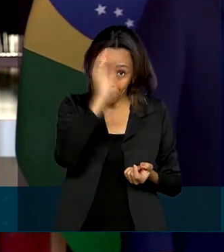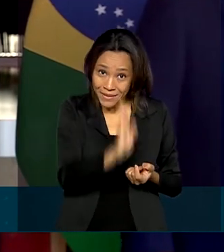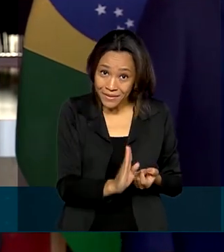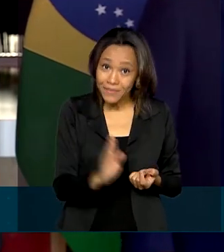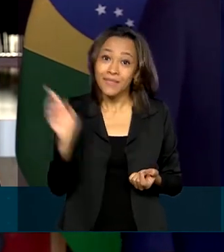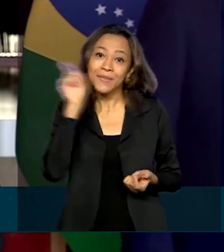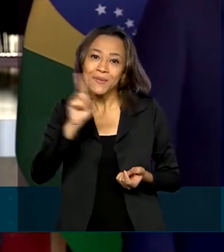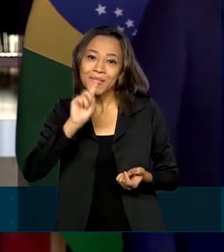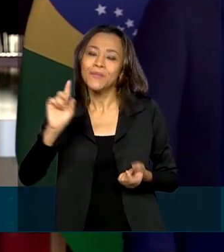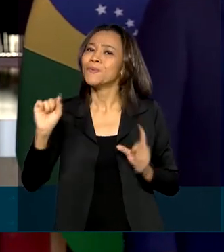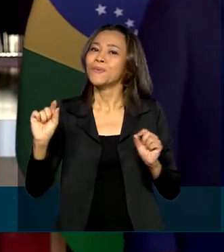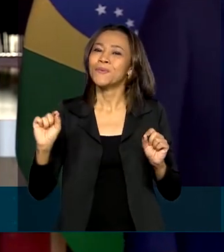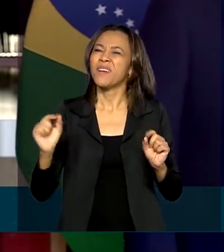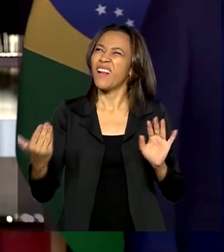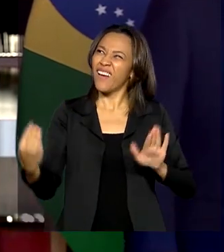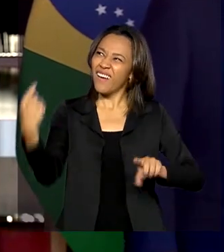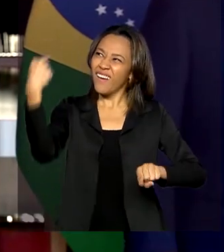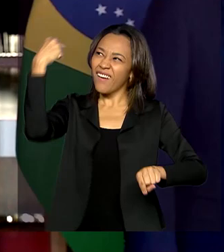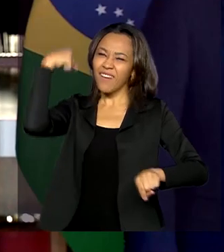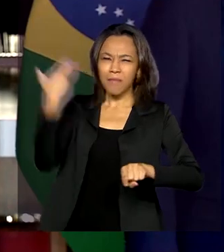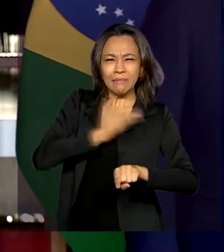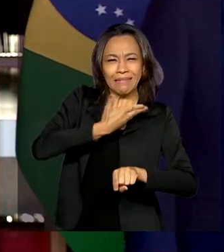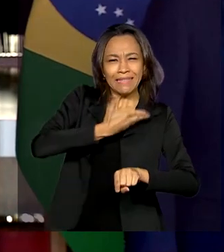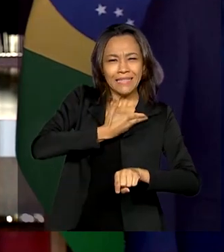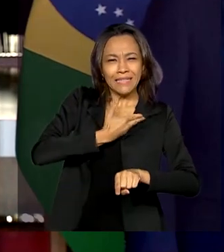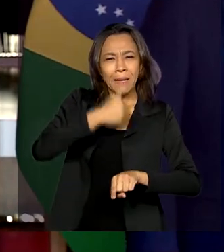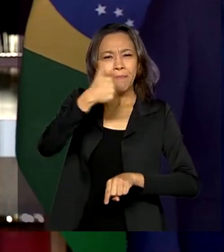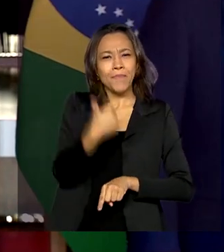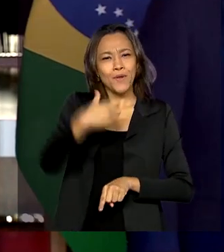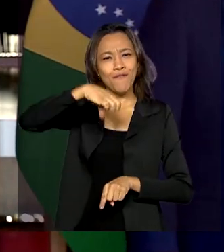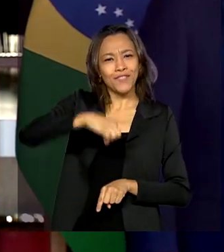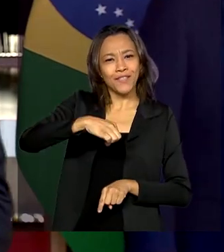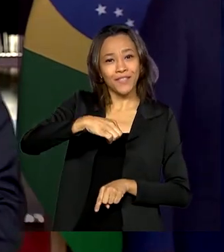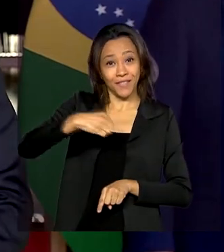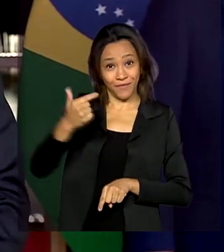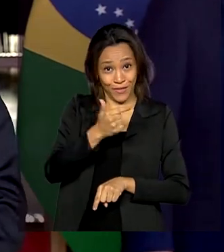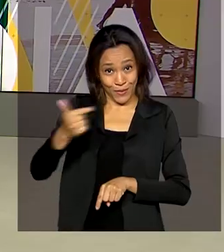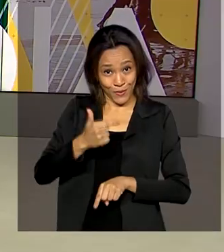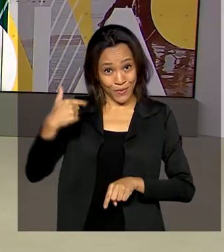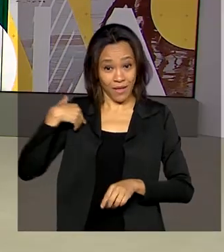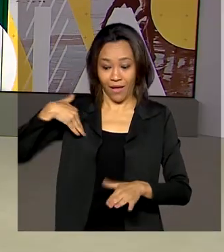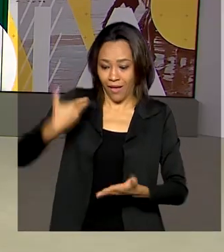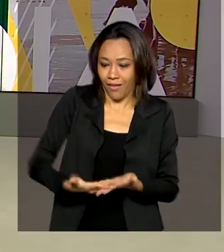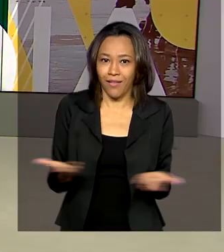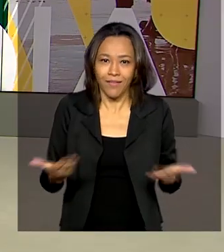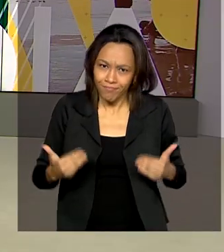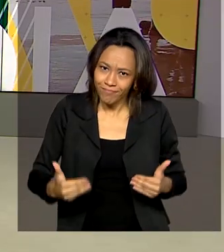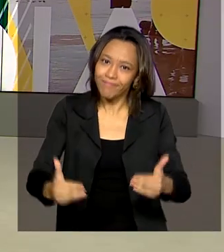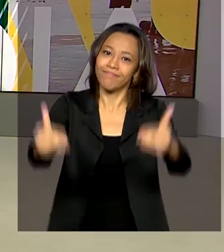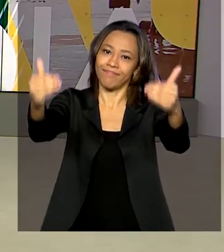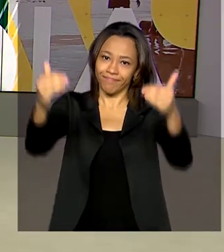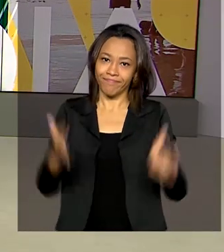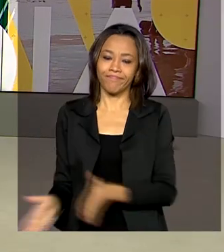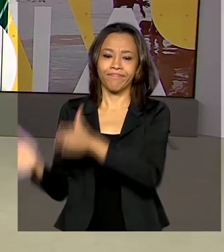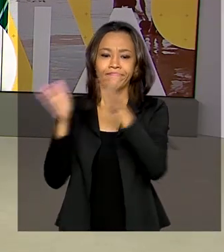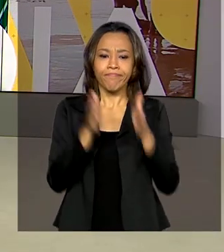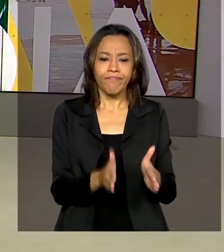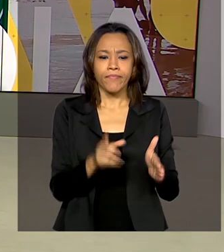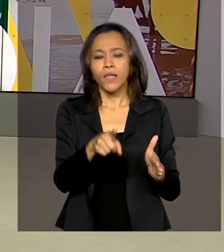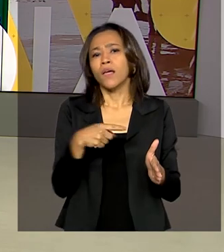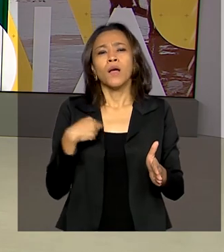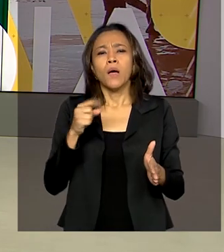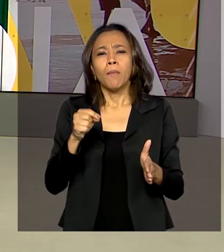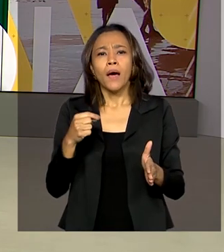Unidos retoma aquela amizade que nasceu em 1822 com toda a certeza. Para ajudar a combater os